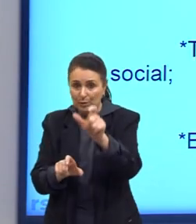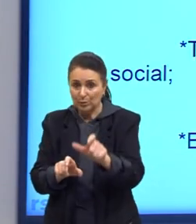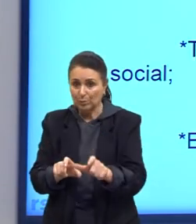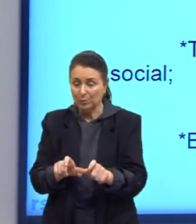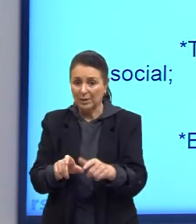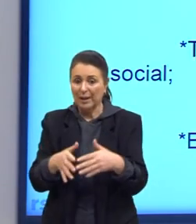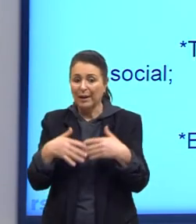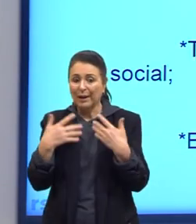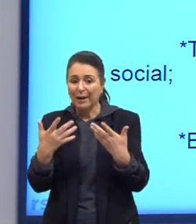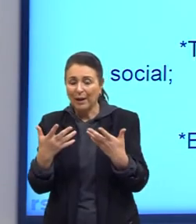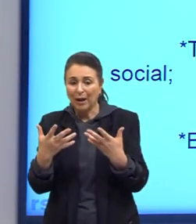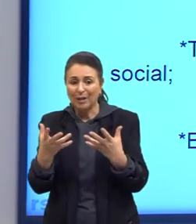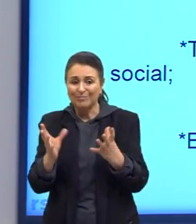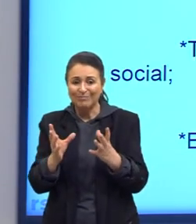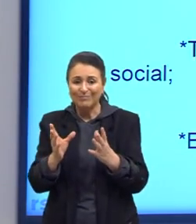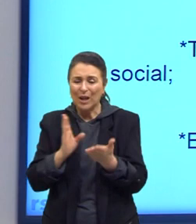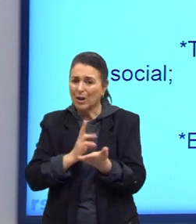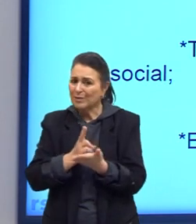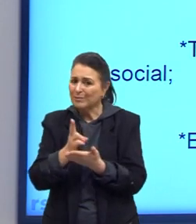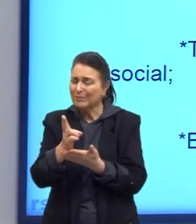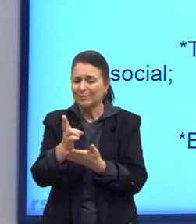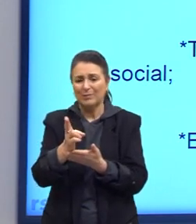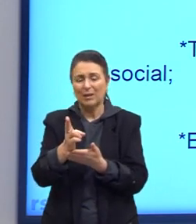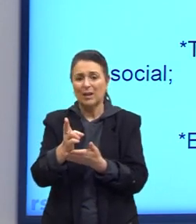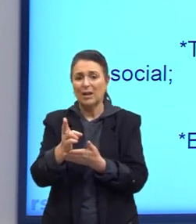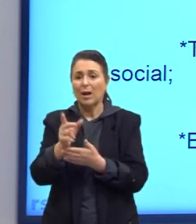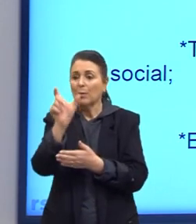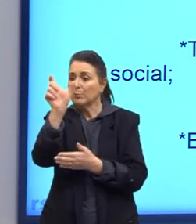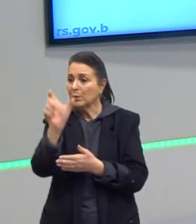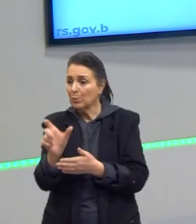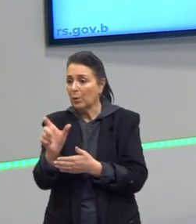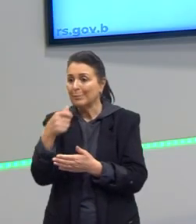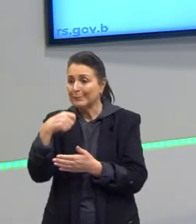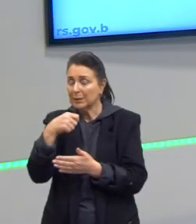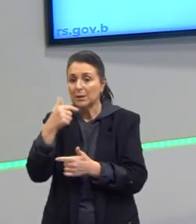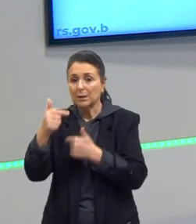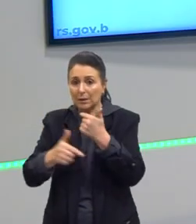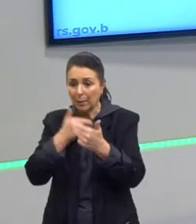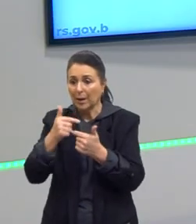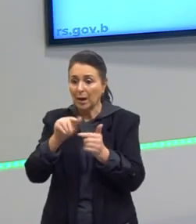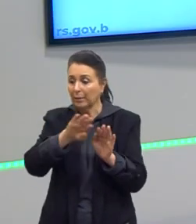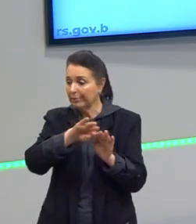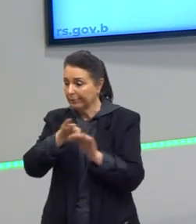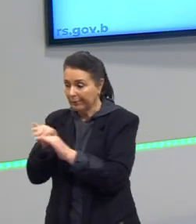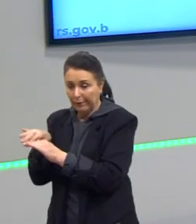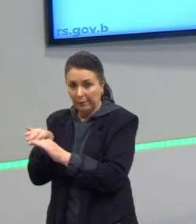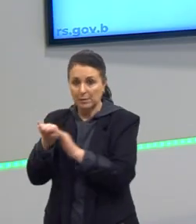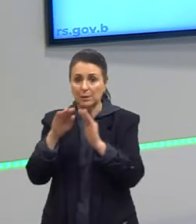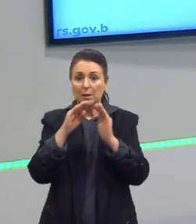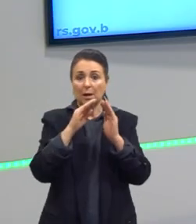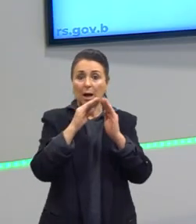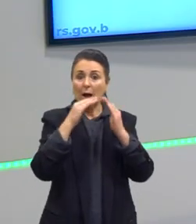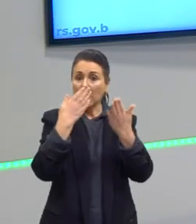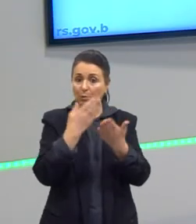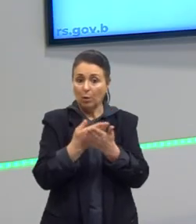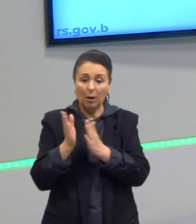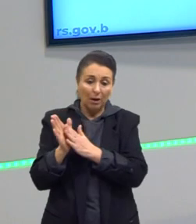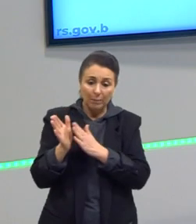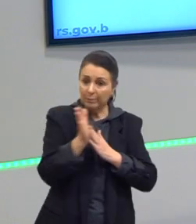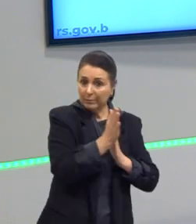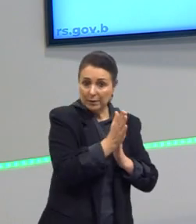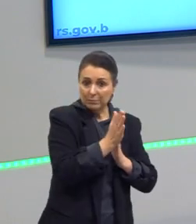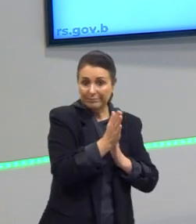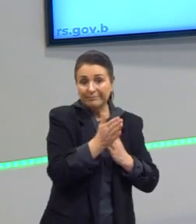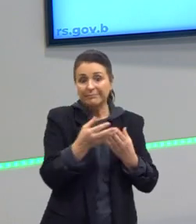círculo vicioso. As pessoas precisam trabalhar e aí acabam não frequentando mais a escola, academia, enfim.